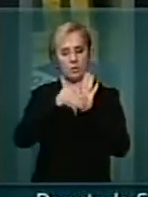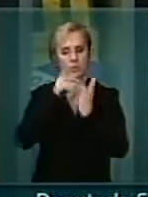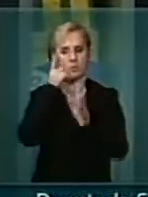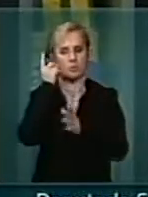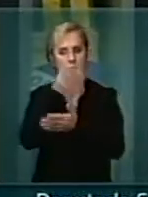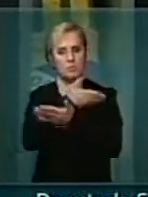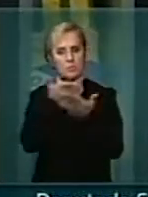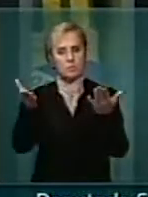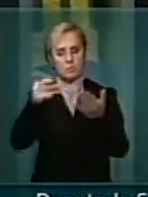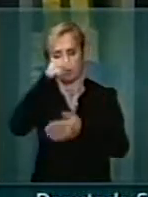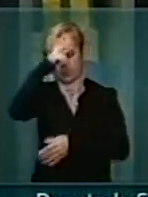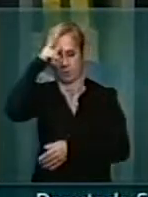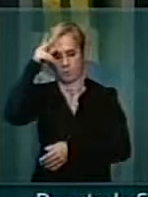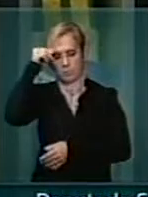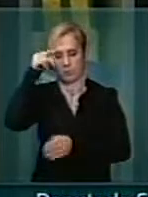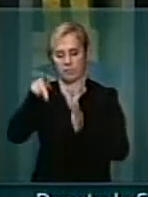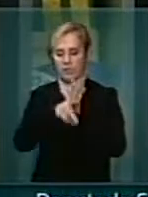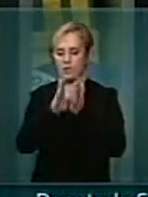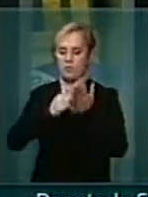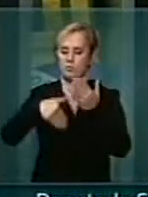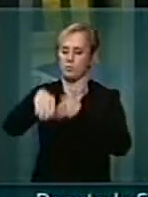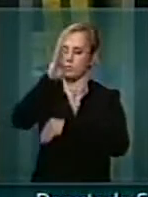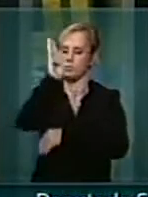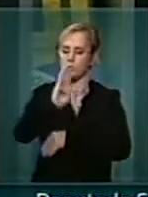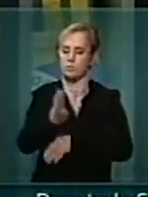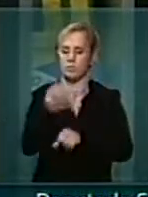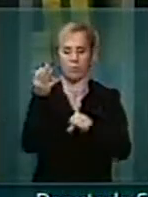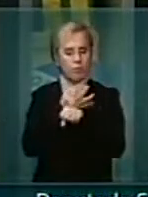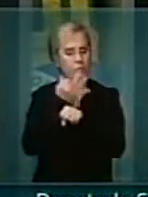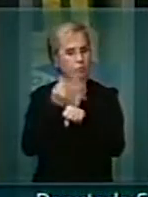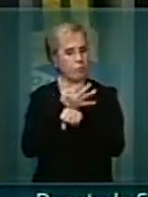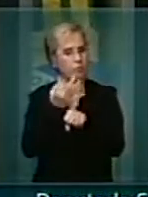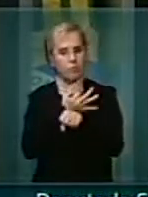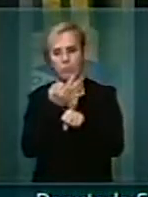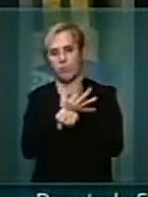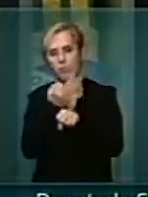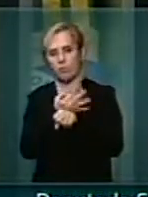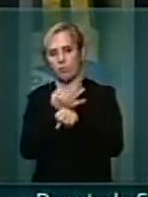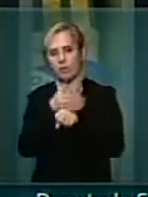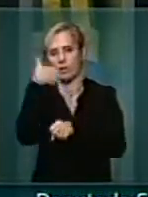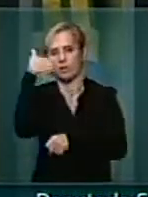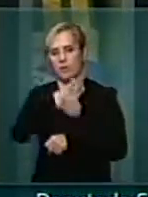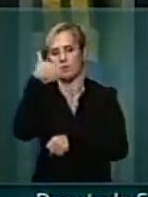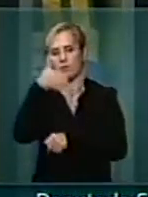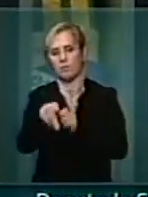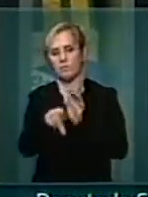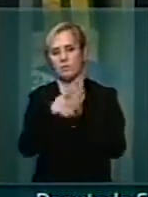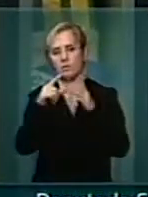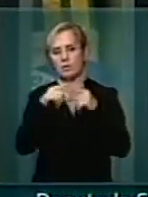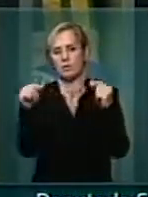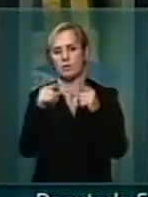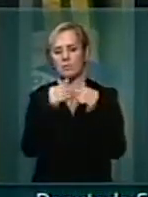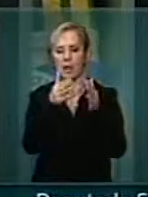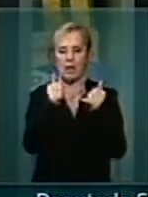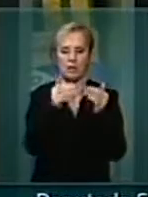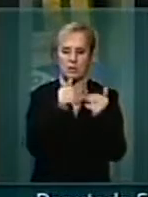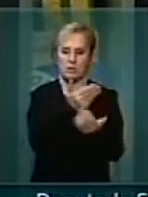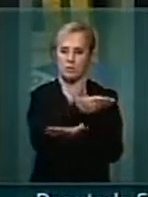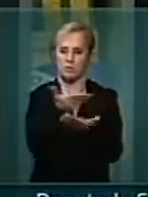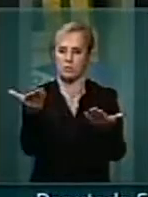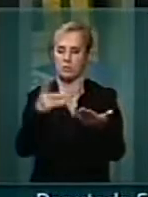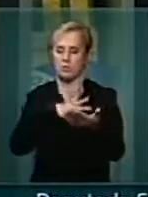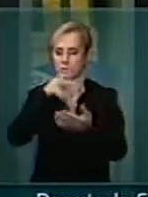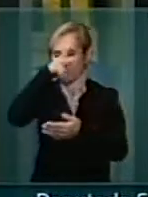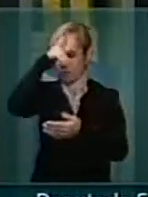Os prefeitos e as prefeitas brasileiras não aguentam mais, não suportam mais vir à Brasília de pires na mão. Quando tem marcha do